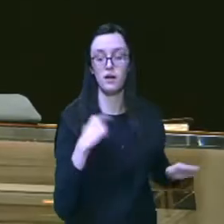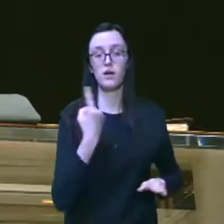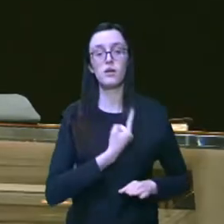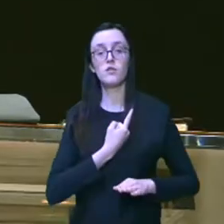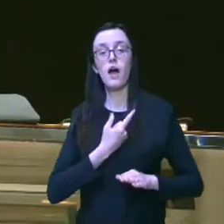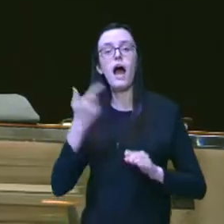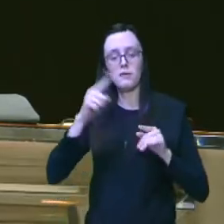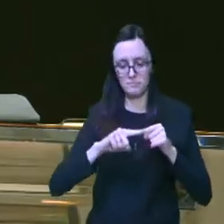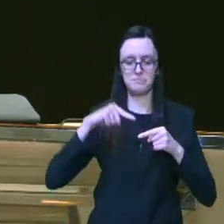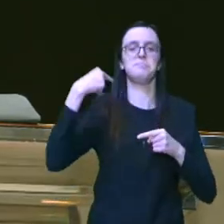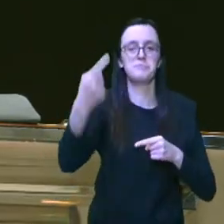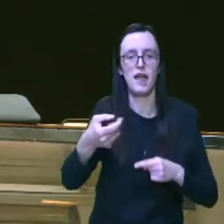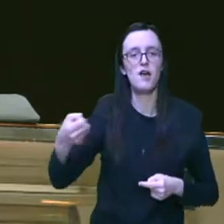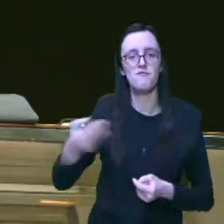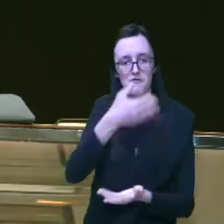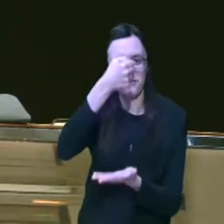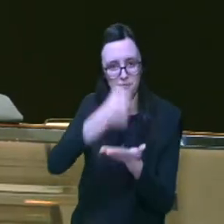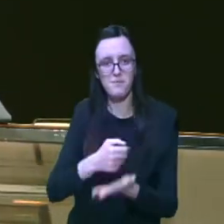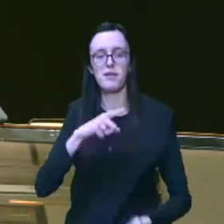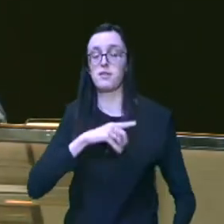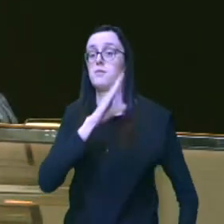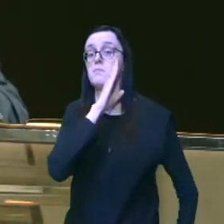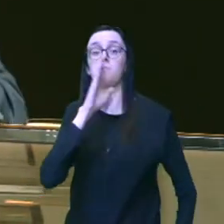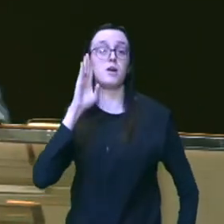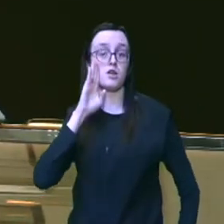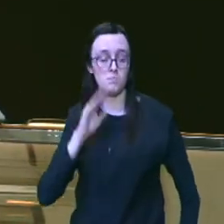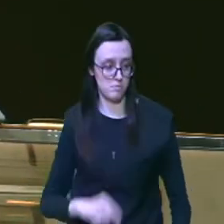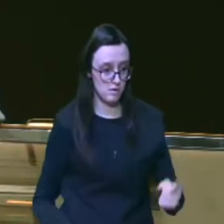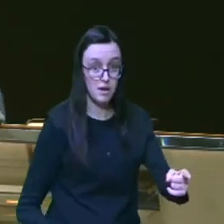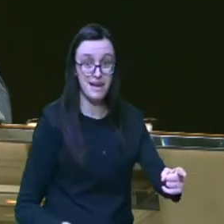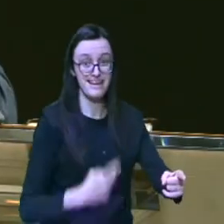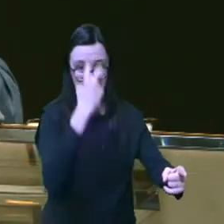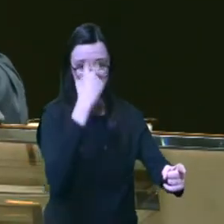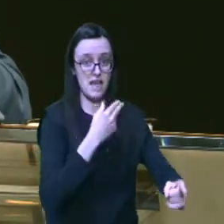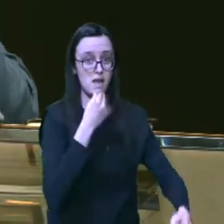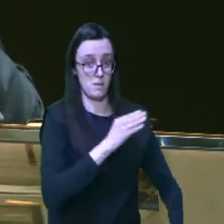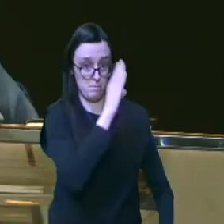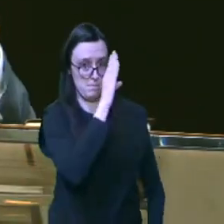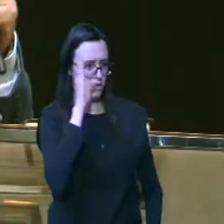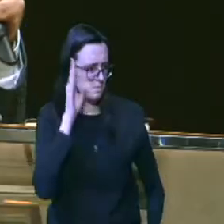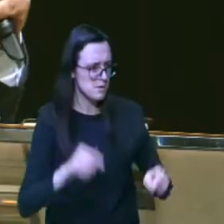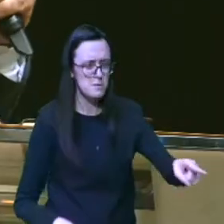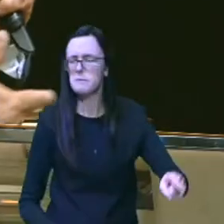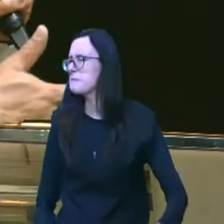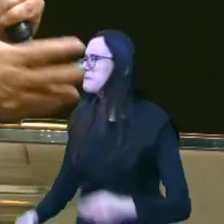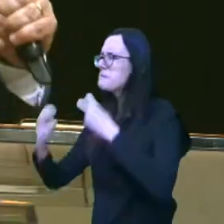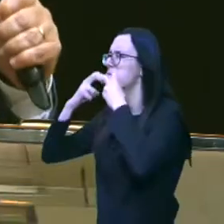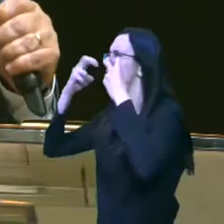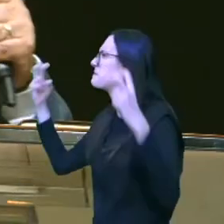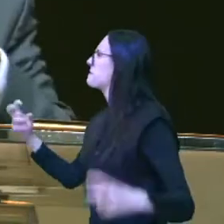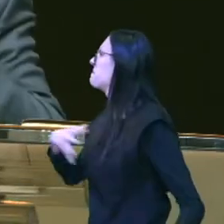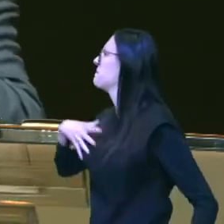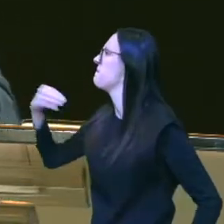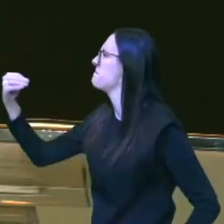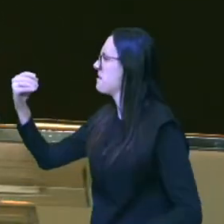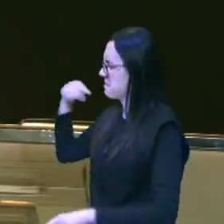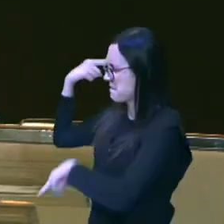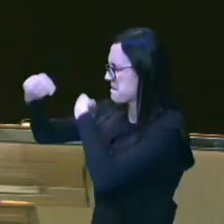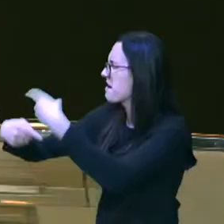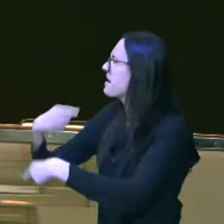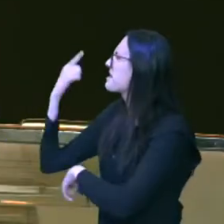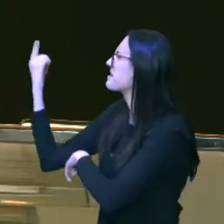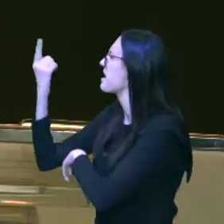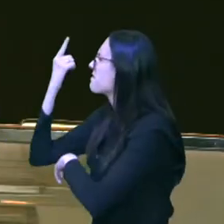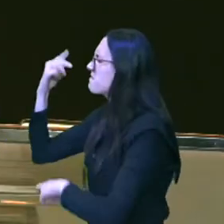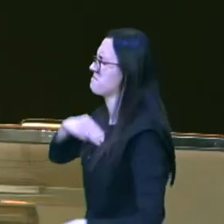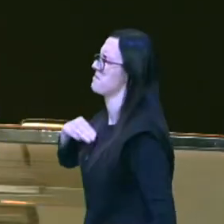testamento Jesus está ali Bartimeu diante de Jesus o cego Bartimeu clamando os filhos de Davi tem misericórdia